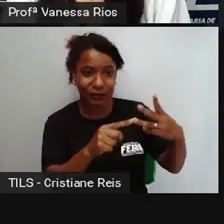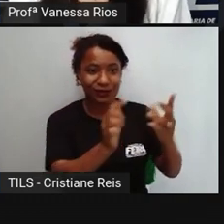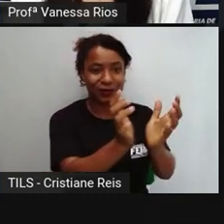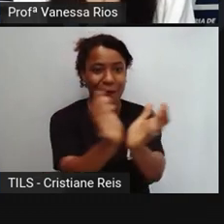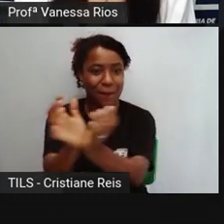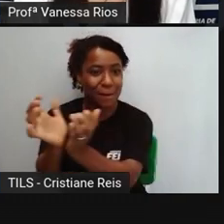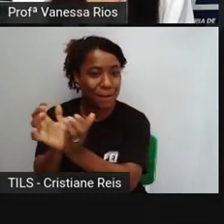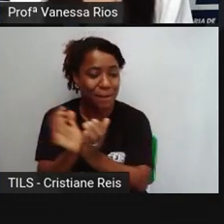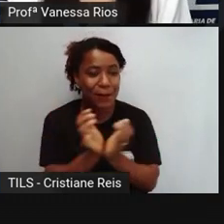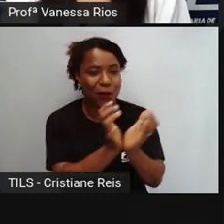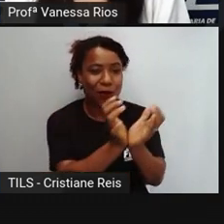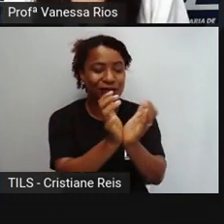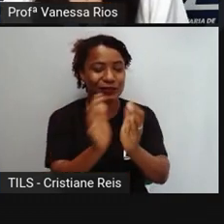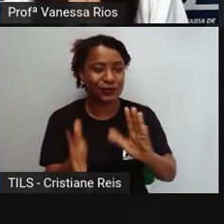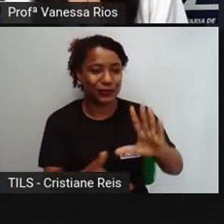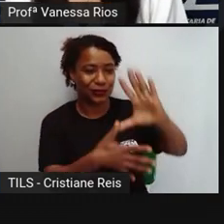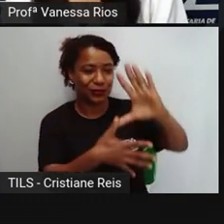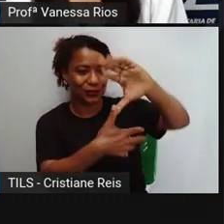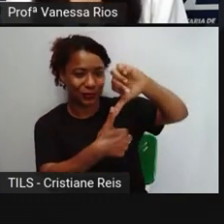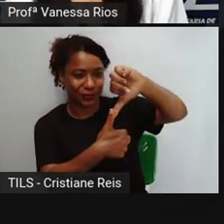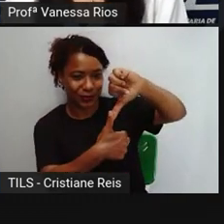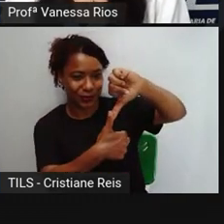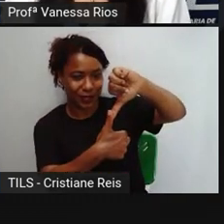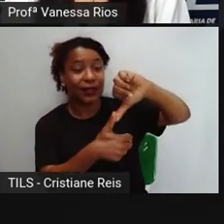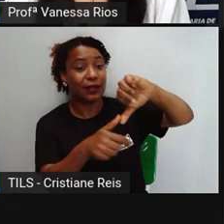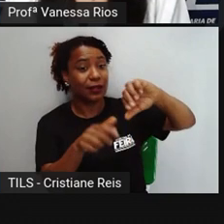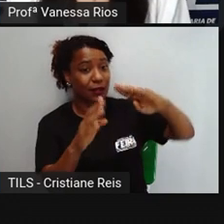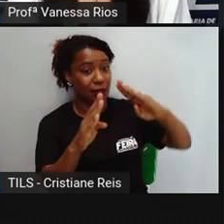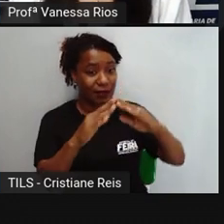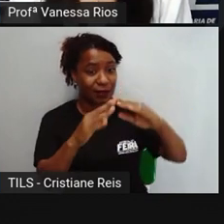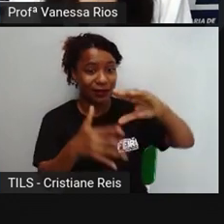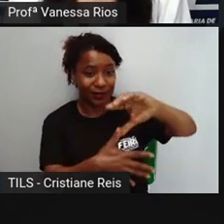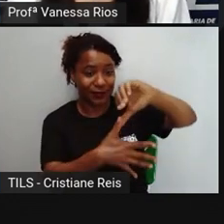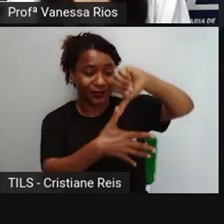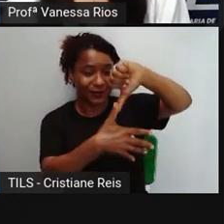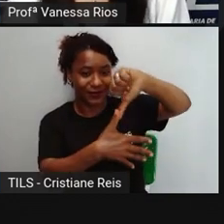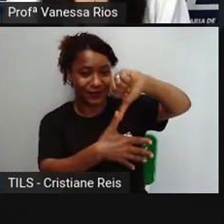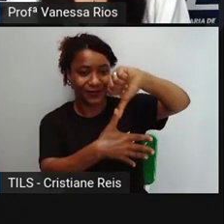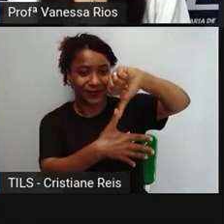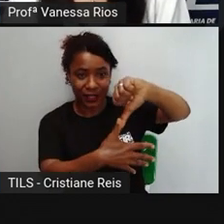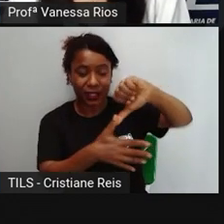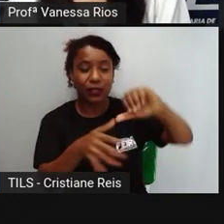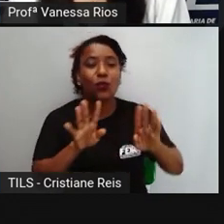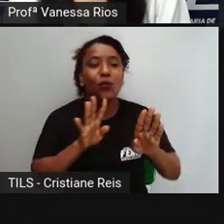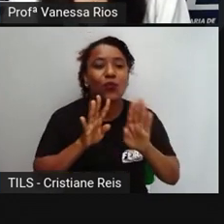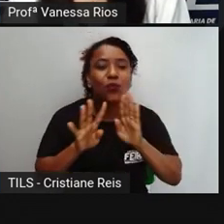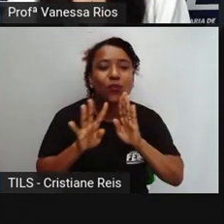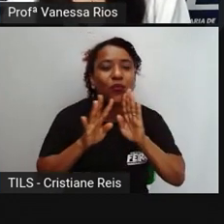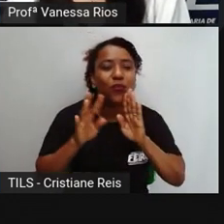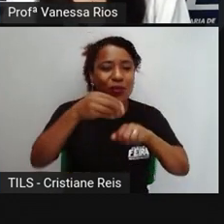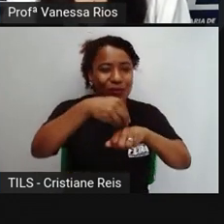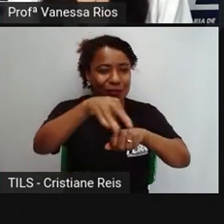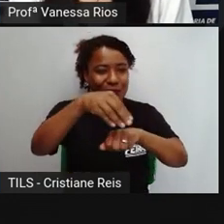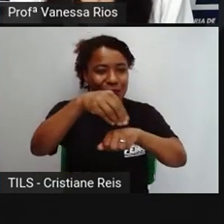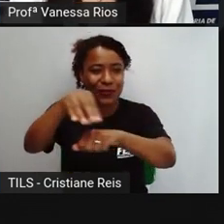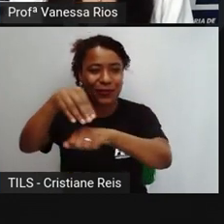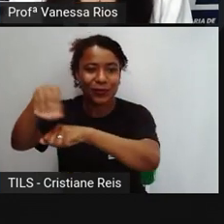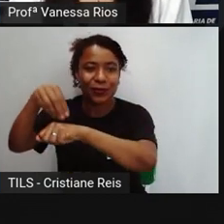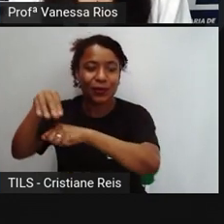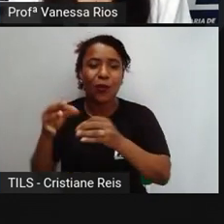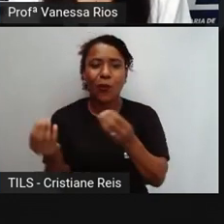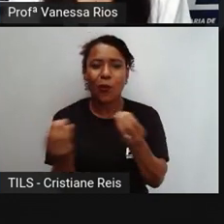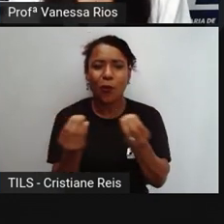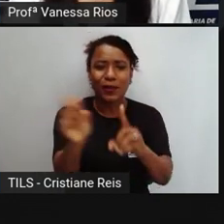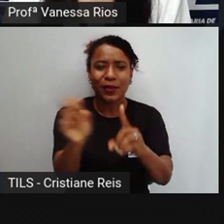habitaram a América Central e a América do Sul, trazendo conhecimentos, trazendo aí organizações